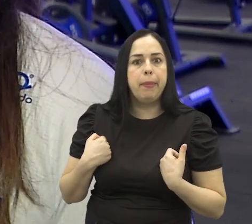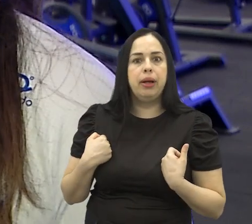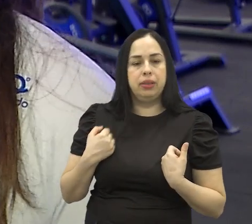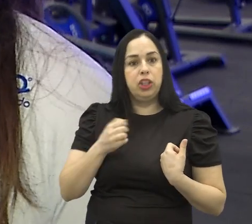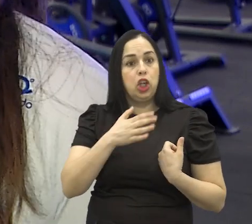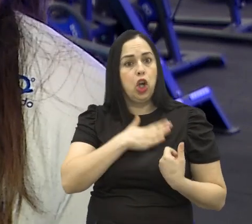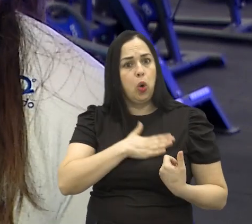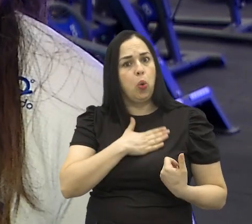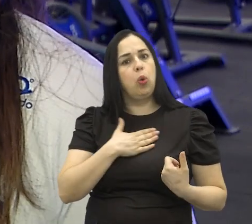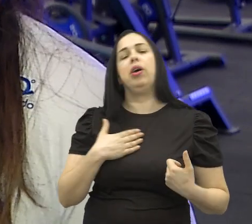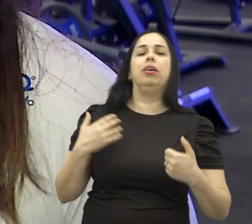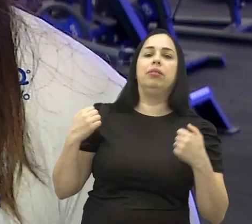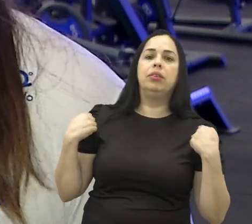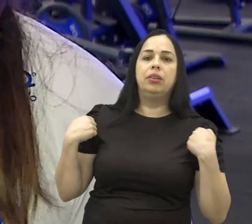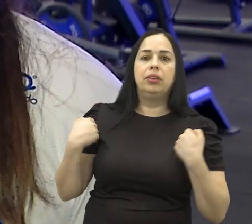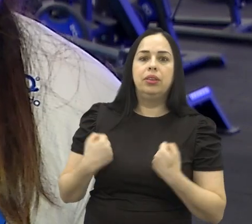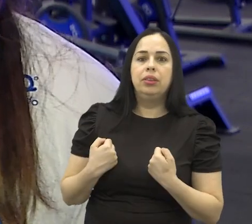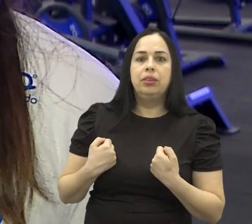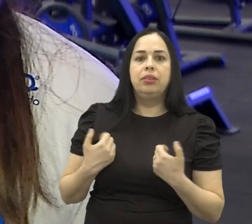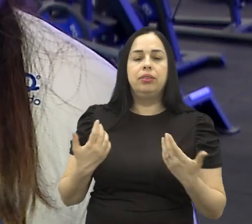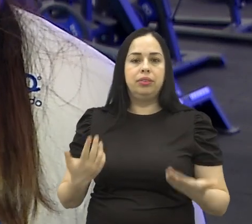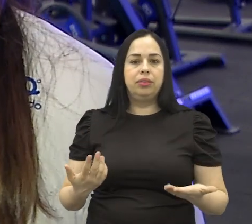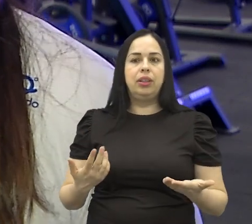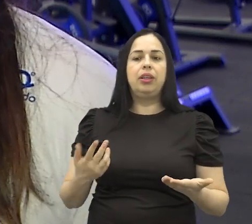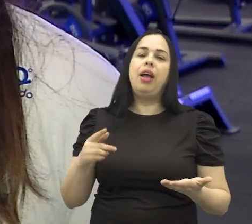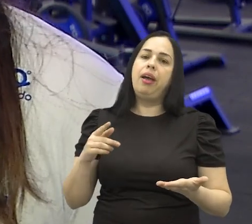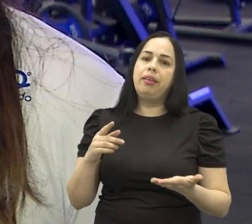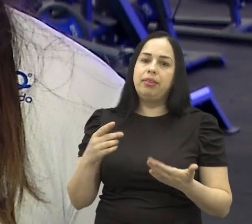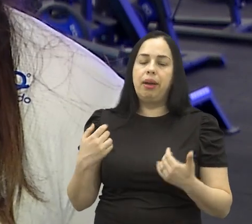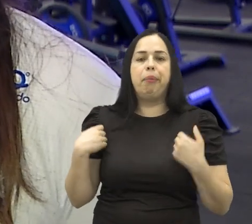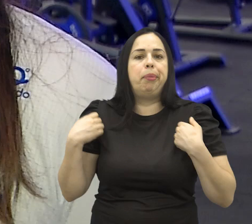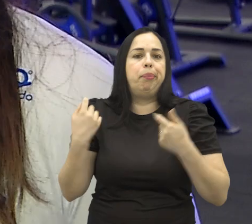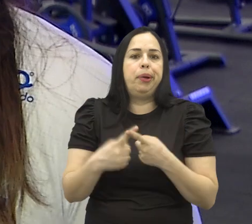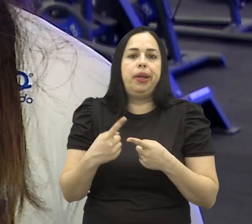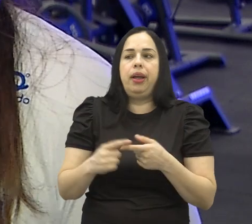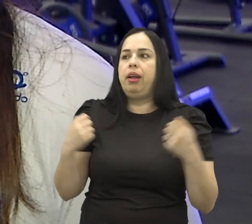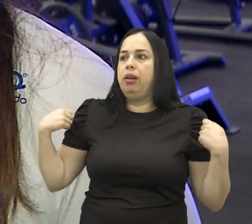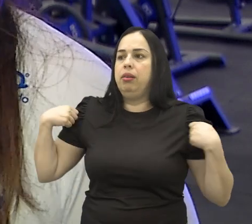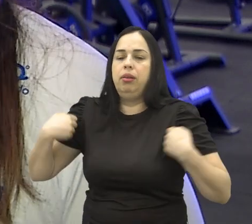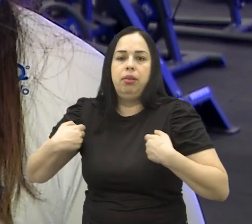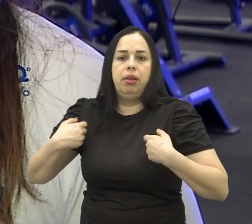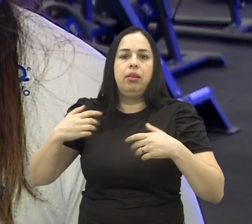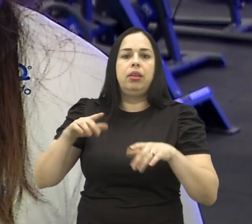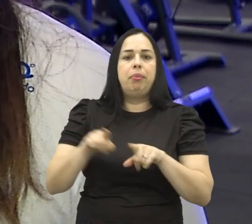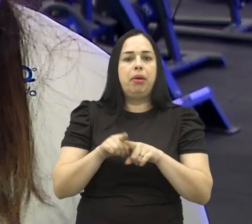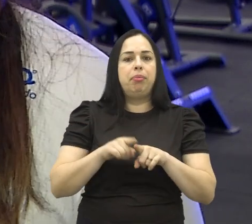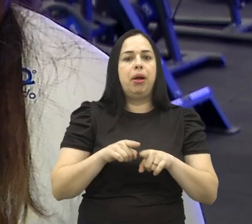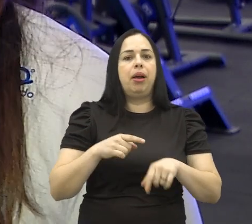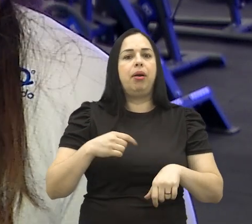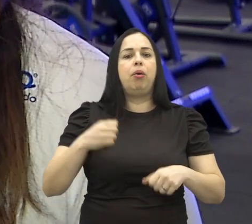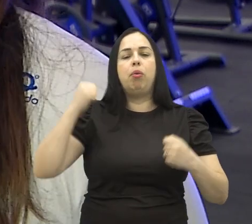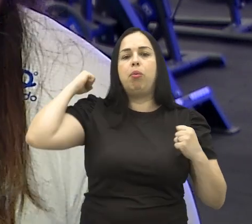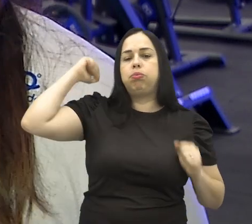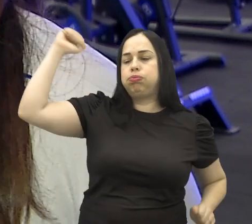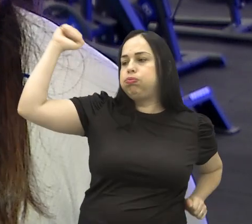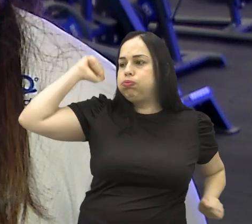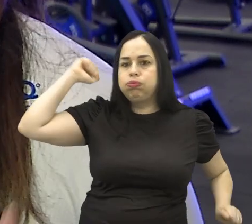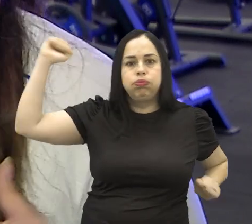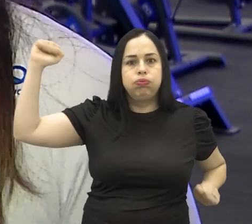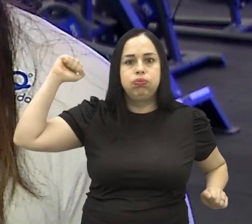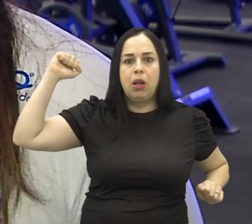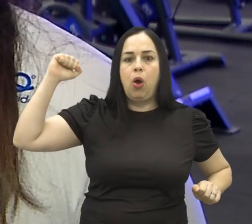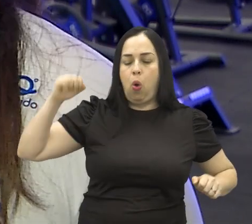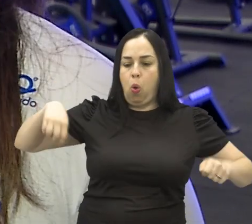roupa que a gente gosta, sempre era o que tinha, o que dava, o que servia. No banho, colocar uma simples